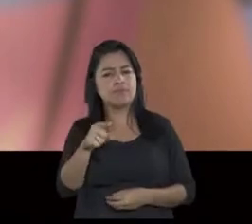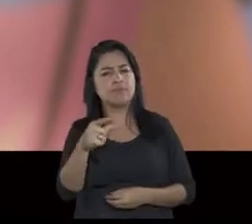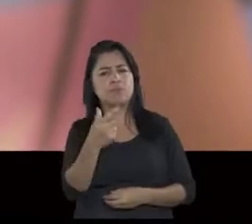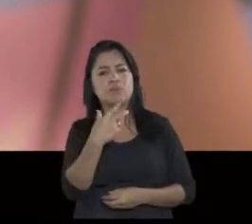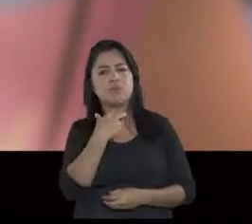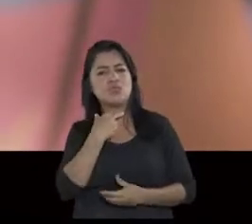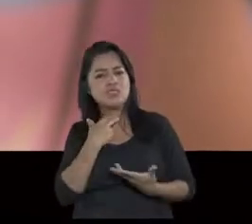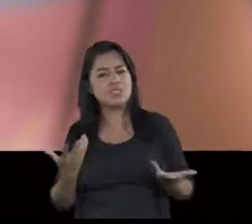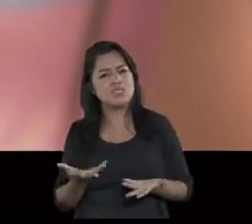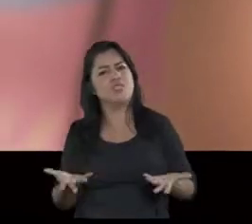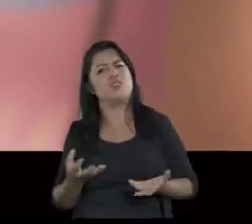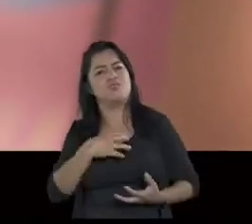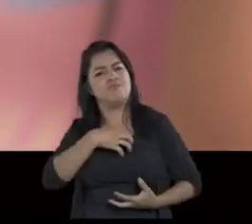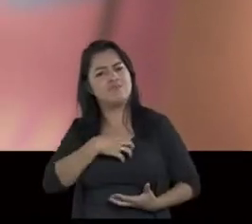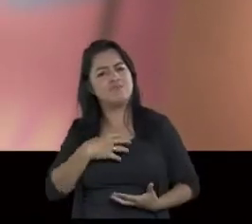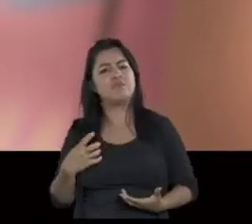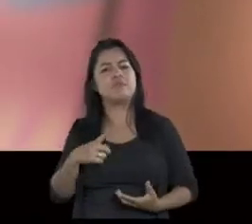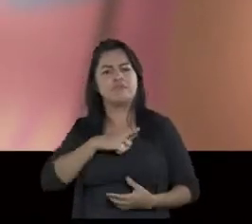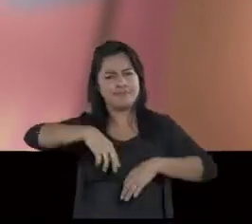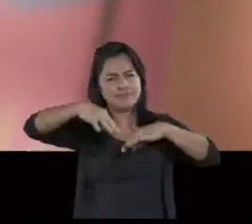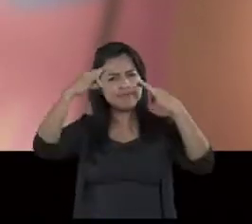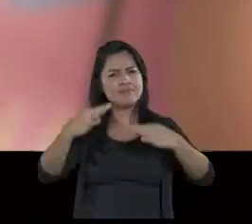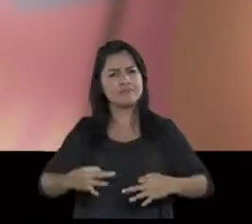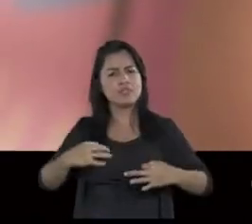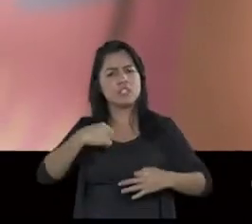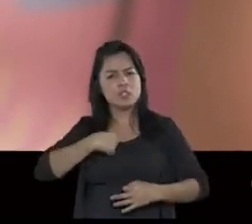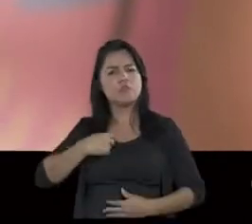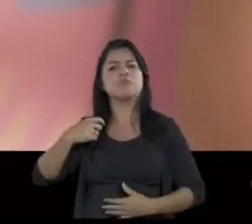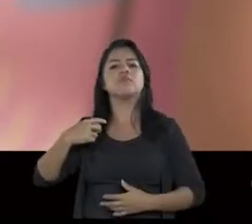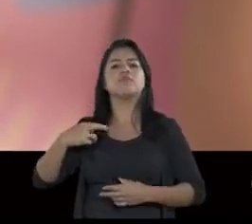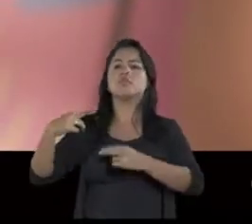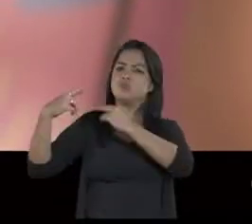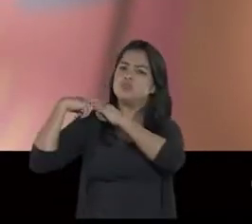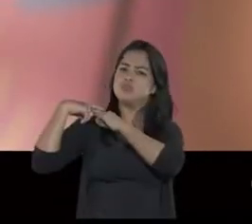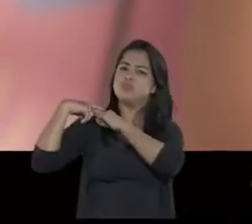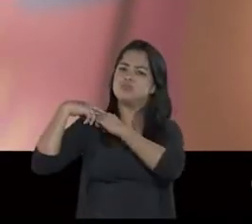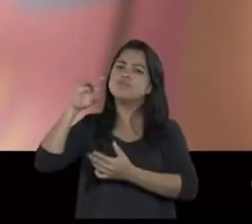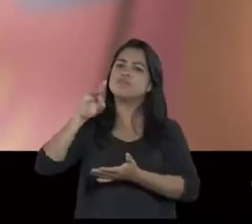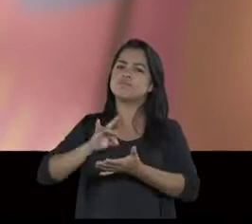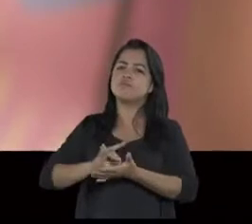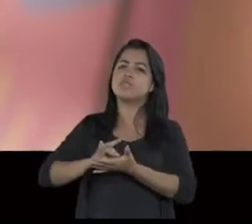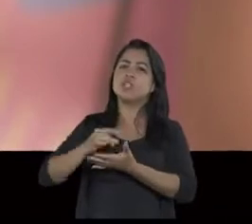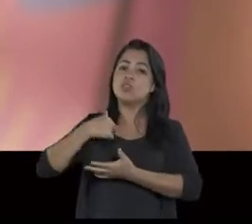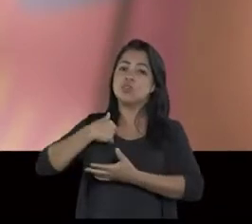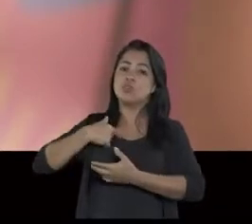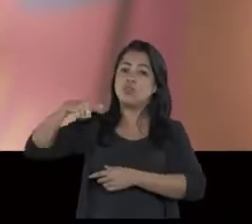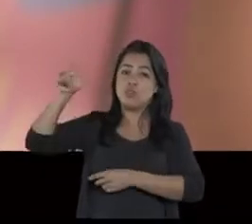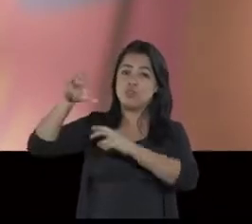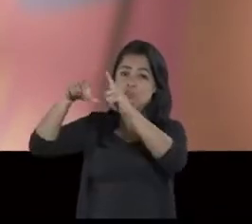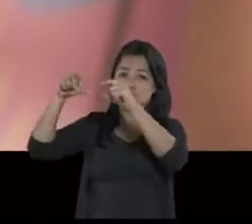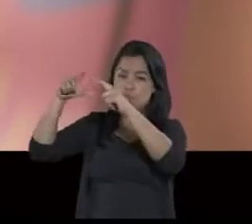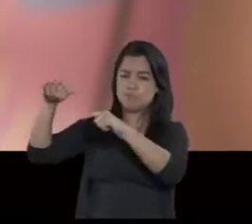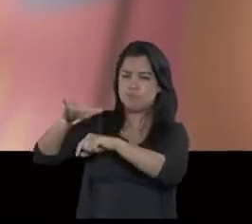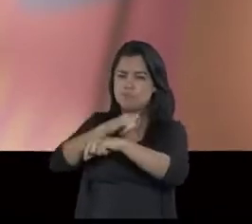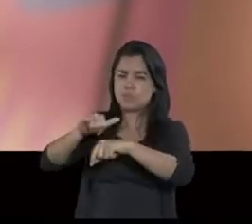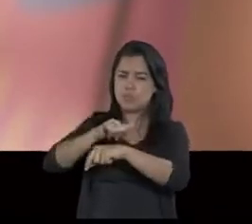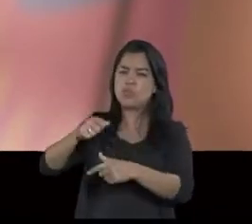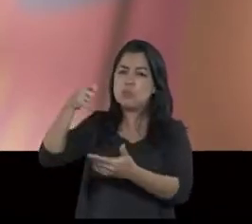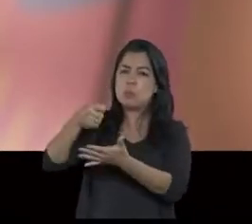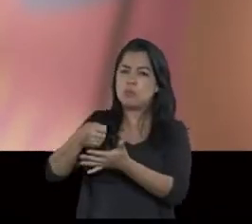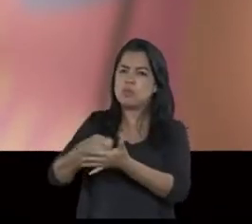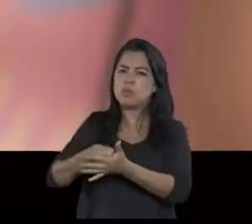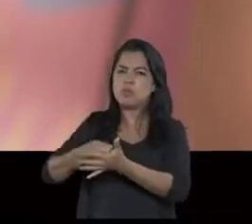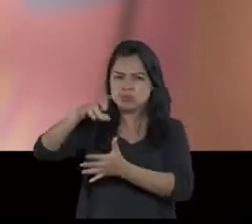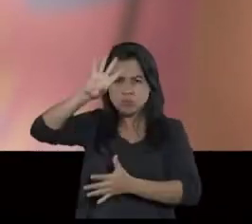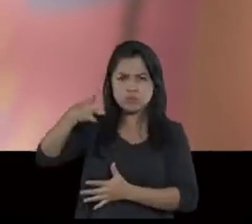você não estivesse passando por isso. E tenha certeza, eu estou cumprindo com minha obrigação de articular em Brasília e cobrar as